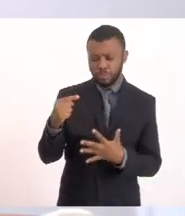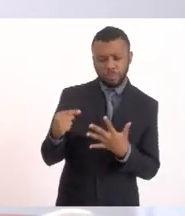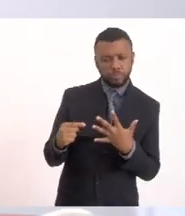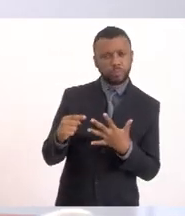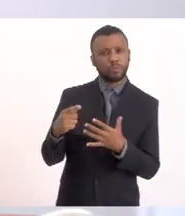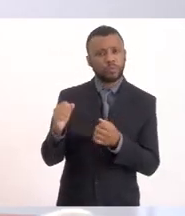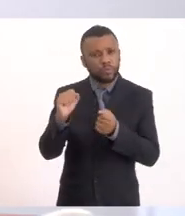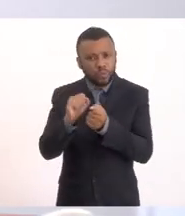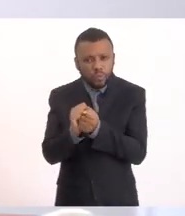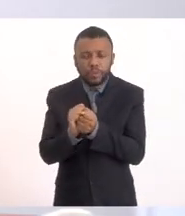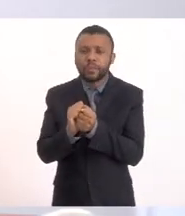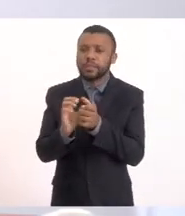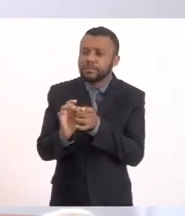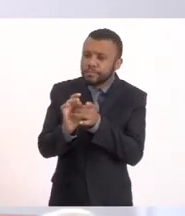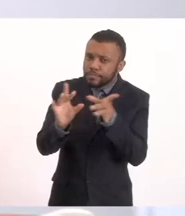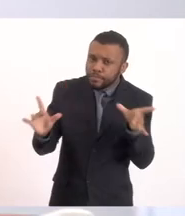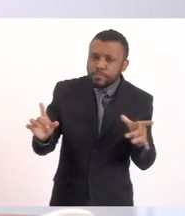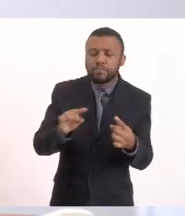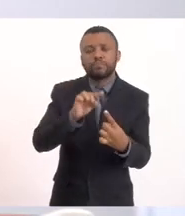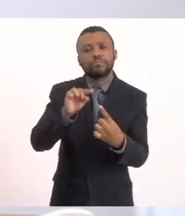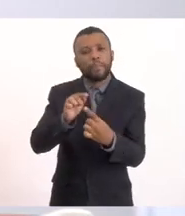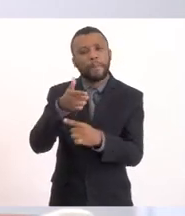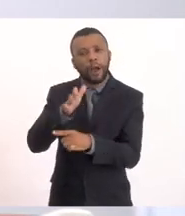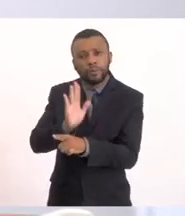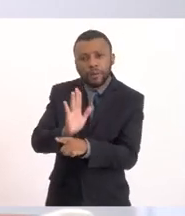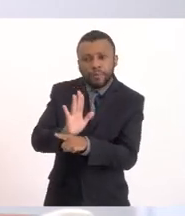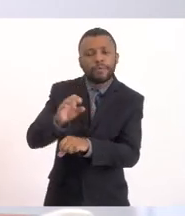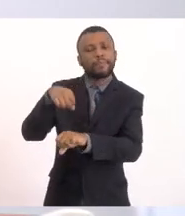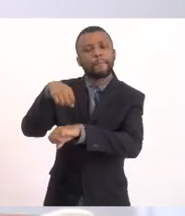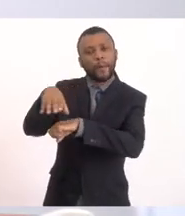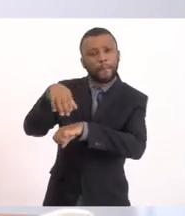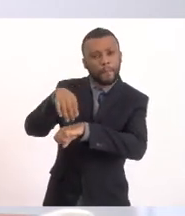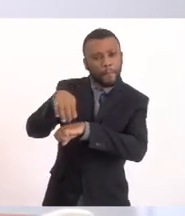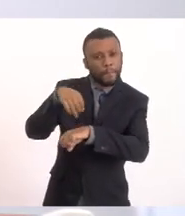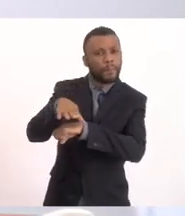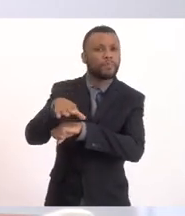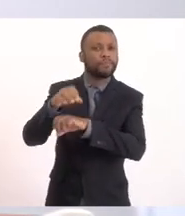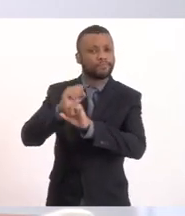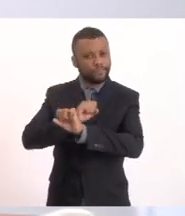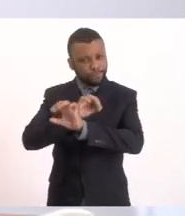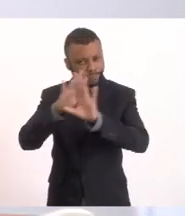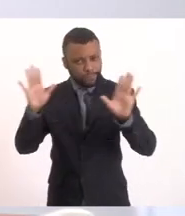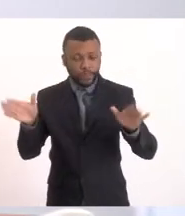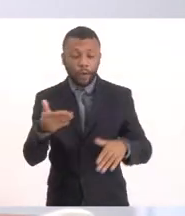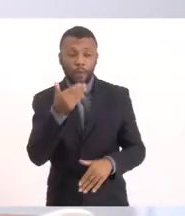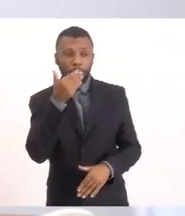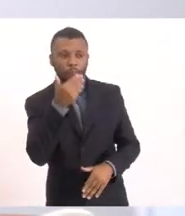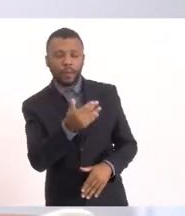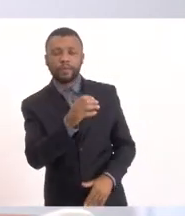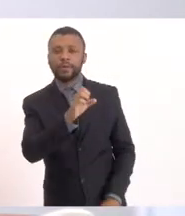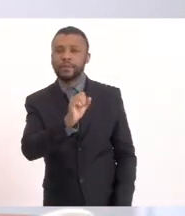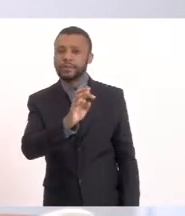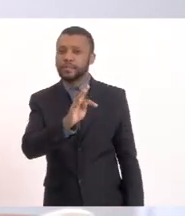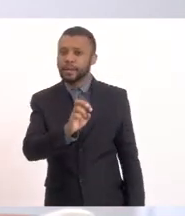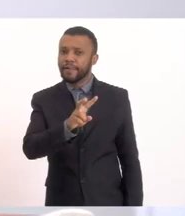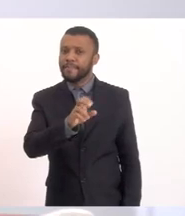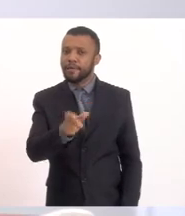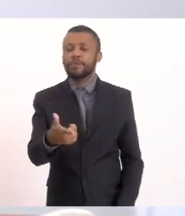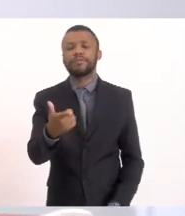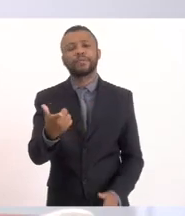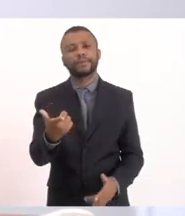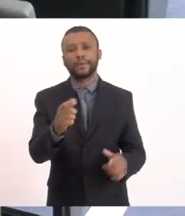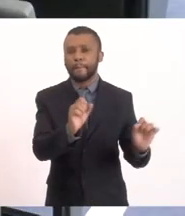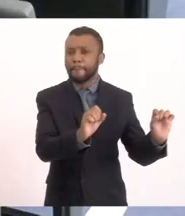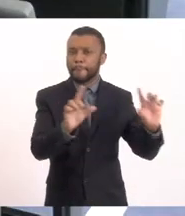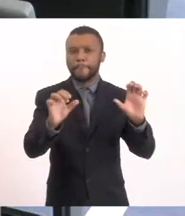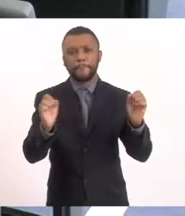todos os esclarecimentos necessários sobre as nossas ações ali. Peço ao Estevam, que faça a apresentação, então, com sua permissão,